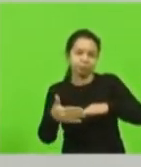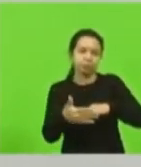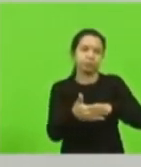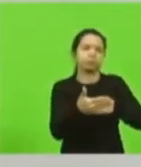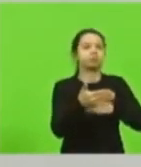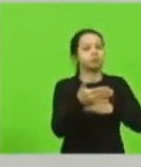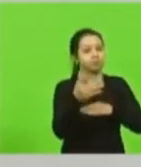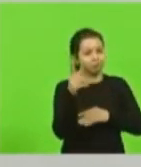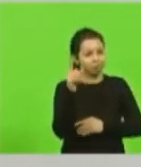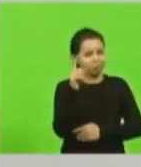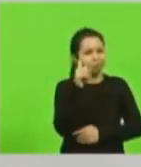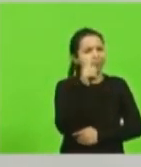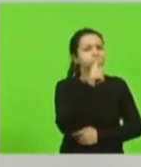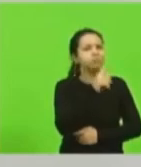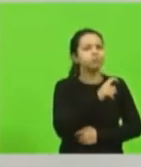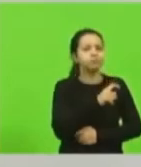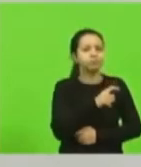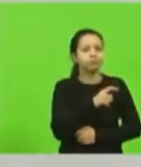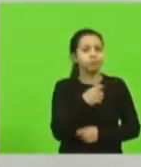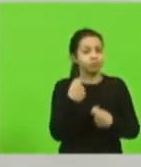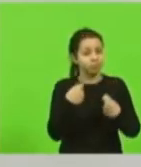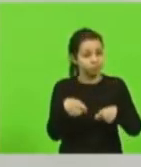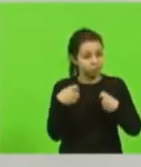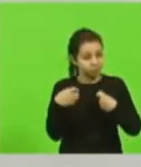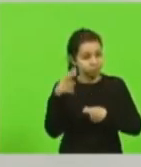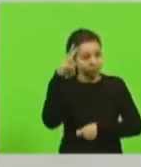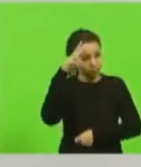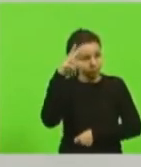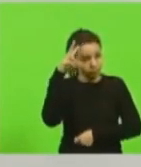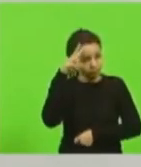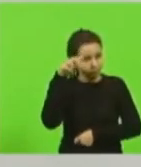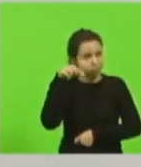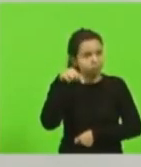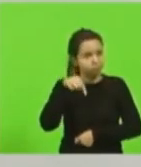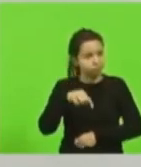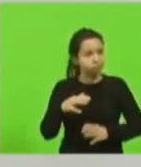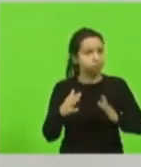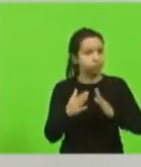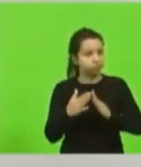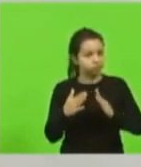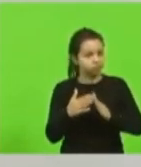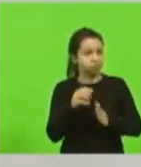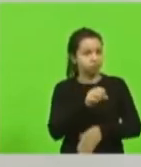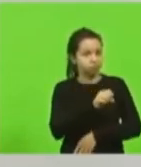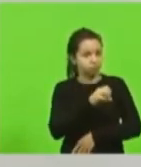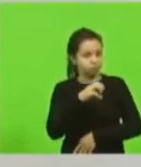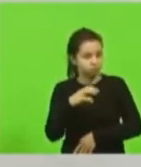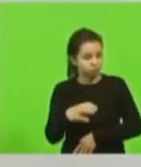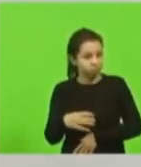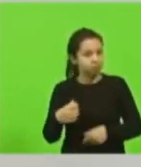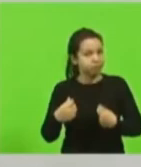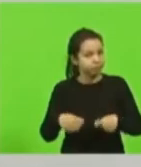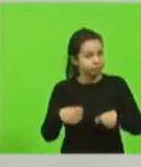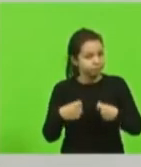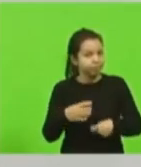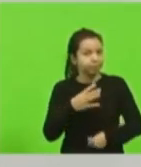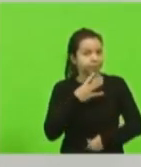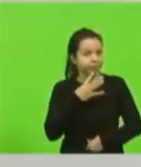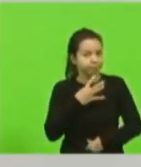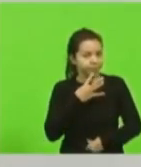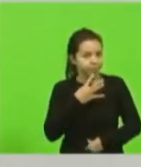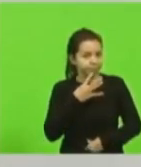a pessoa tem que lembrar que mora em Santa Catarina e no mínimo tem que conhecer Santa Catarina agora no final de julho começam as